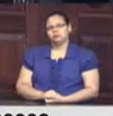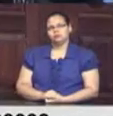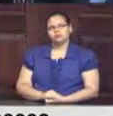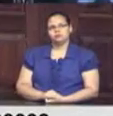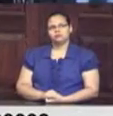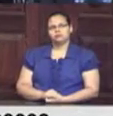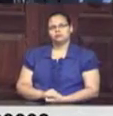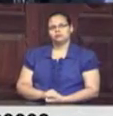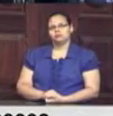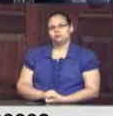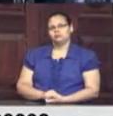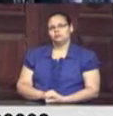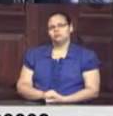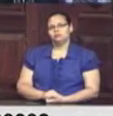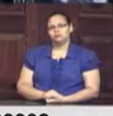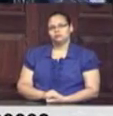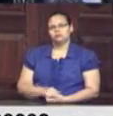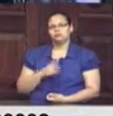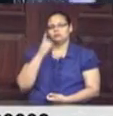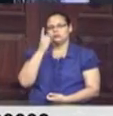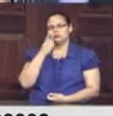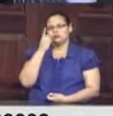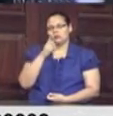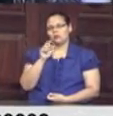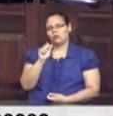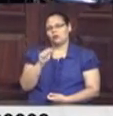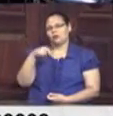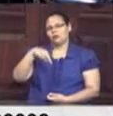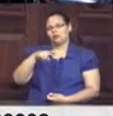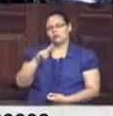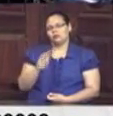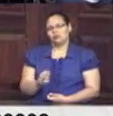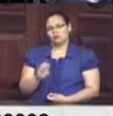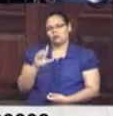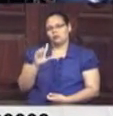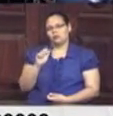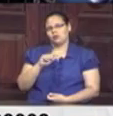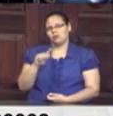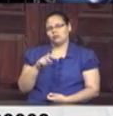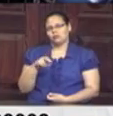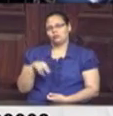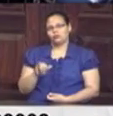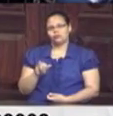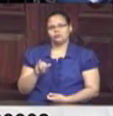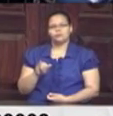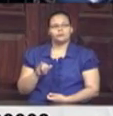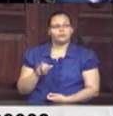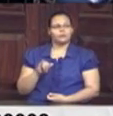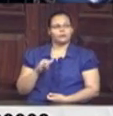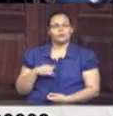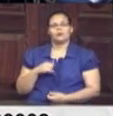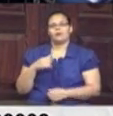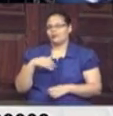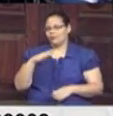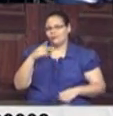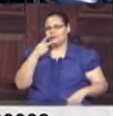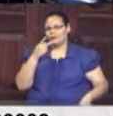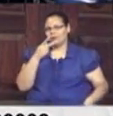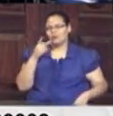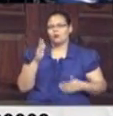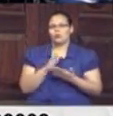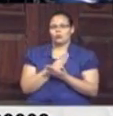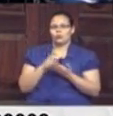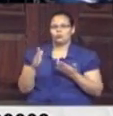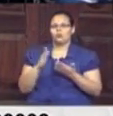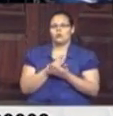Quero aproveitar as palavras do deputado André Lazzaroni e me utilizar de muitas das falas de alguns que